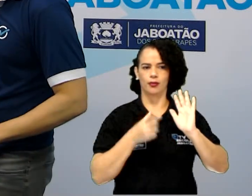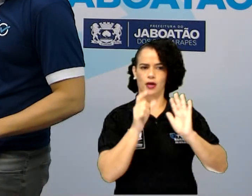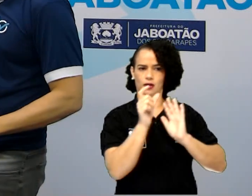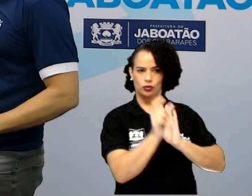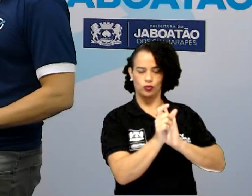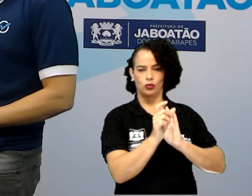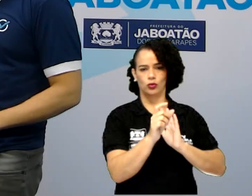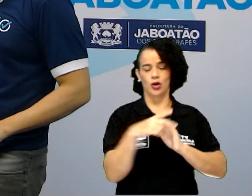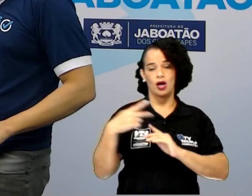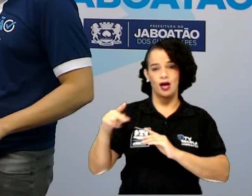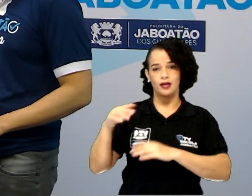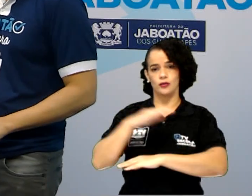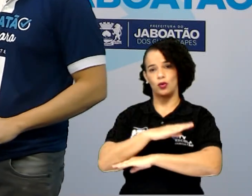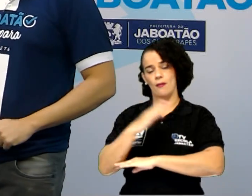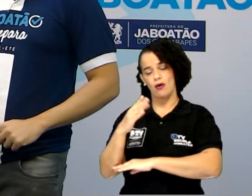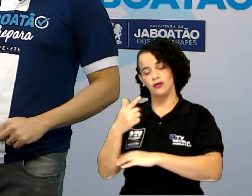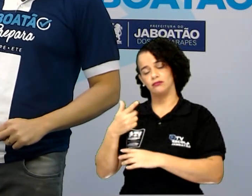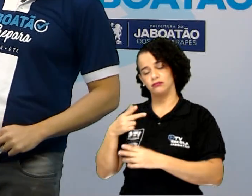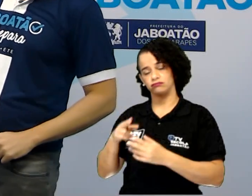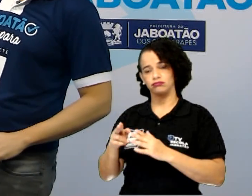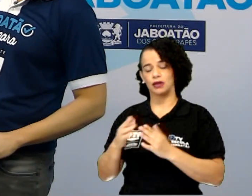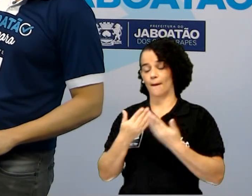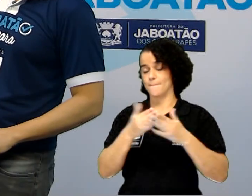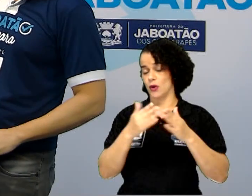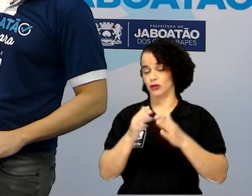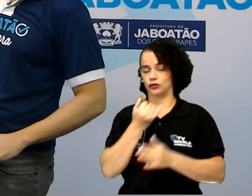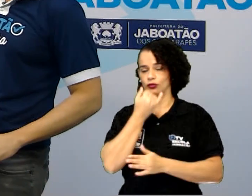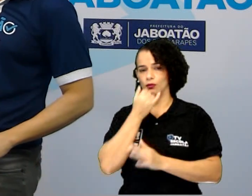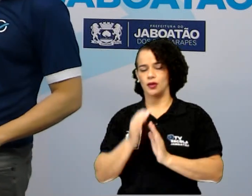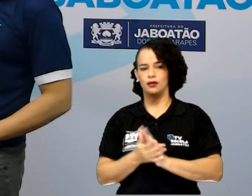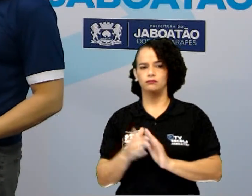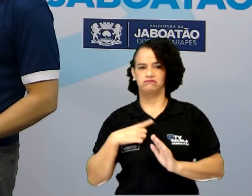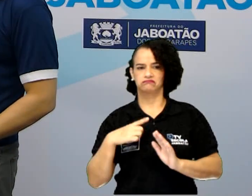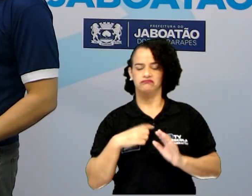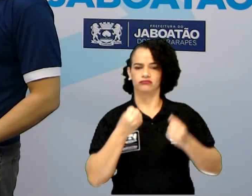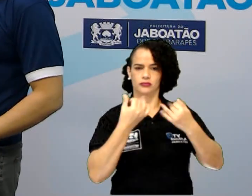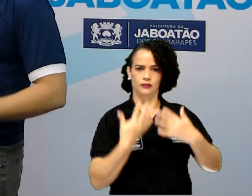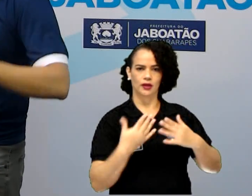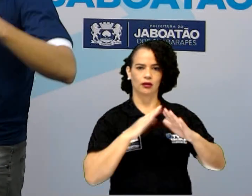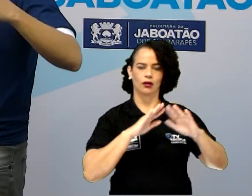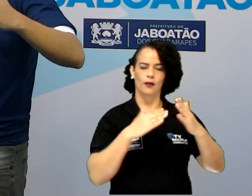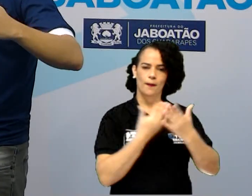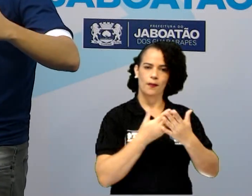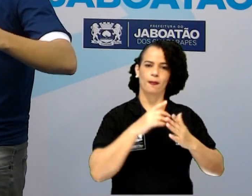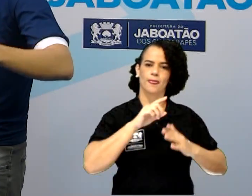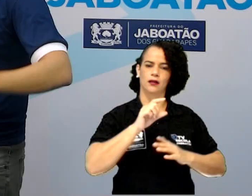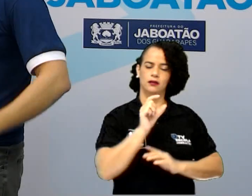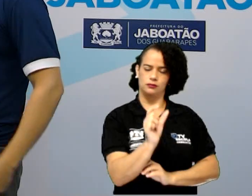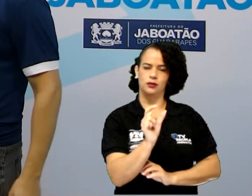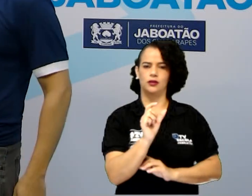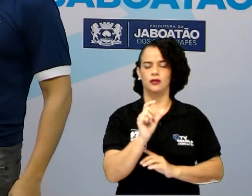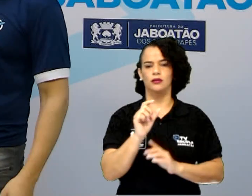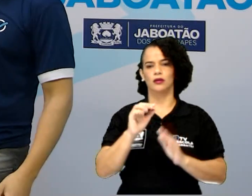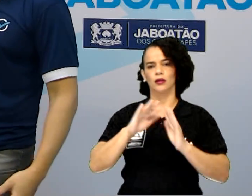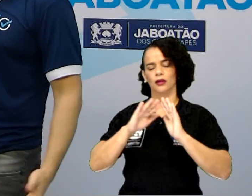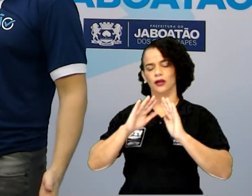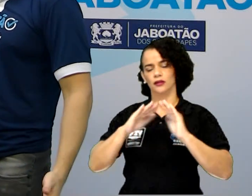porta, eu estava sempre hesitante. E aí fala um pouquinho dessa escola formal, depois ele coloca a escola da vida, né? De um lado a